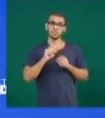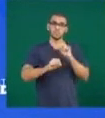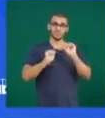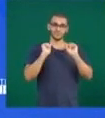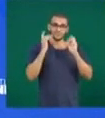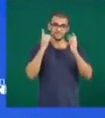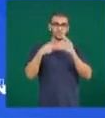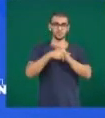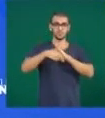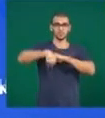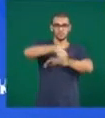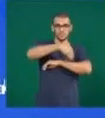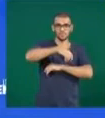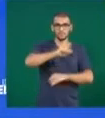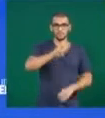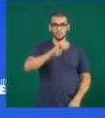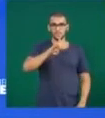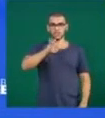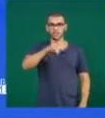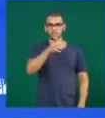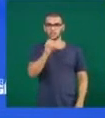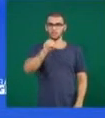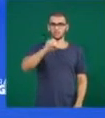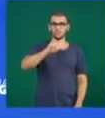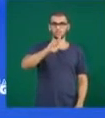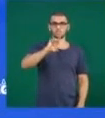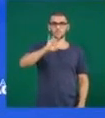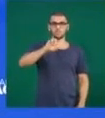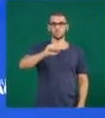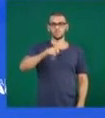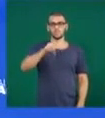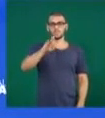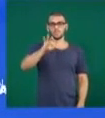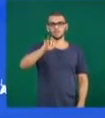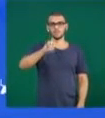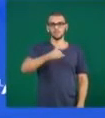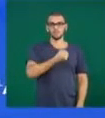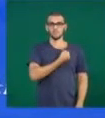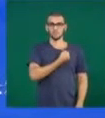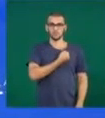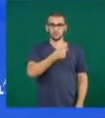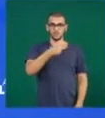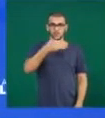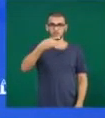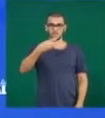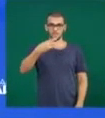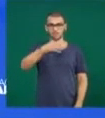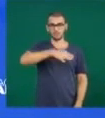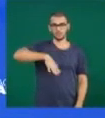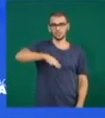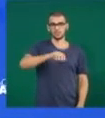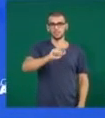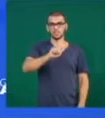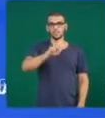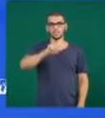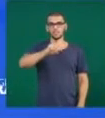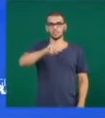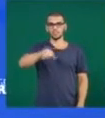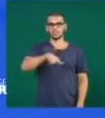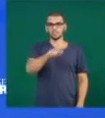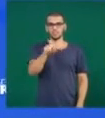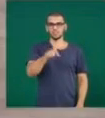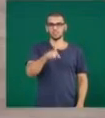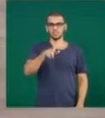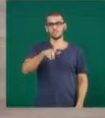rua Barão de Ouro Preto, número 73, bairro Carajás, na Capela de Santos Reis, às 10 da manhã.